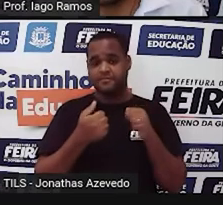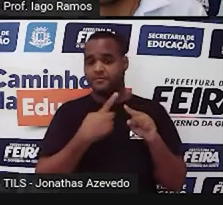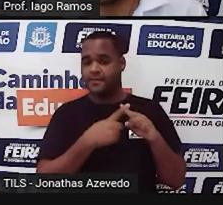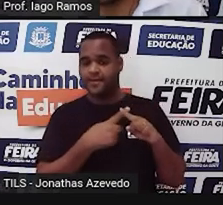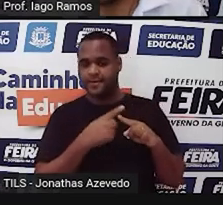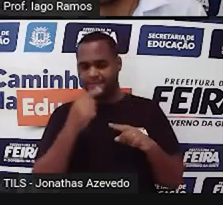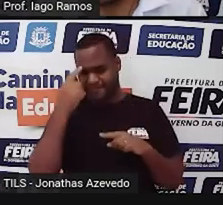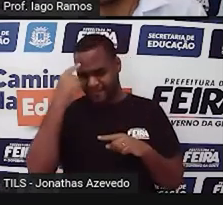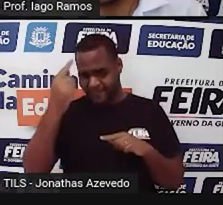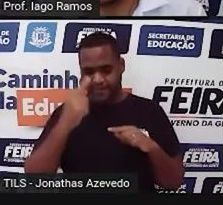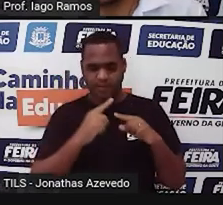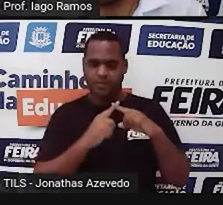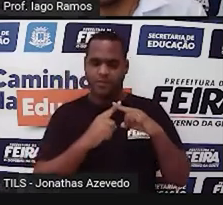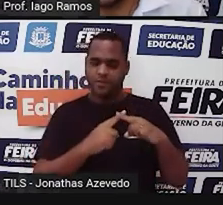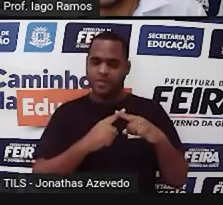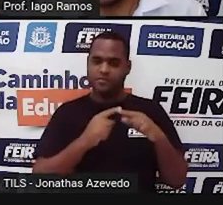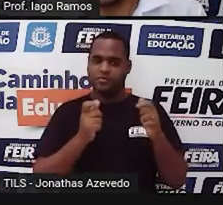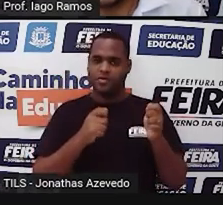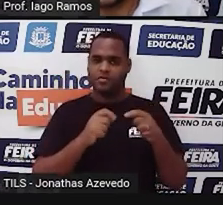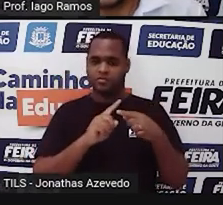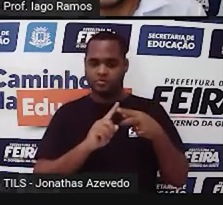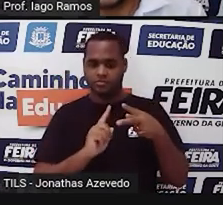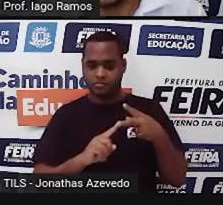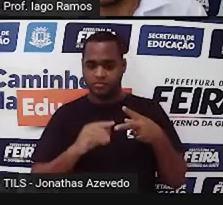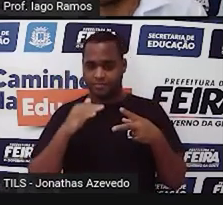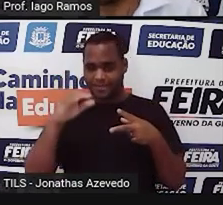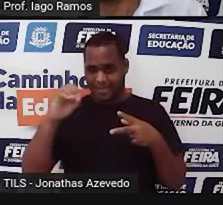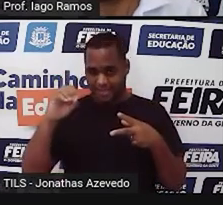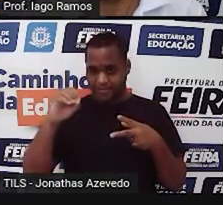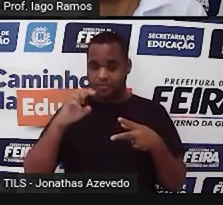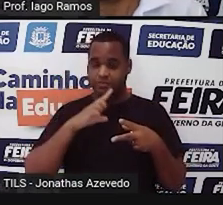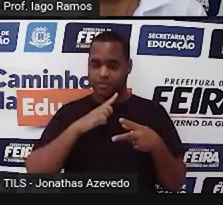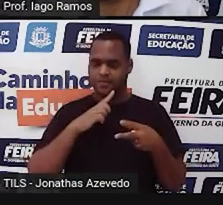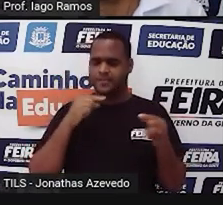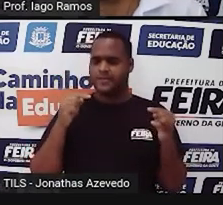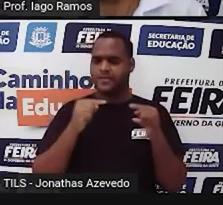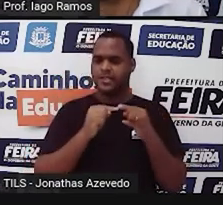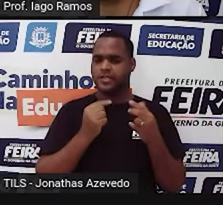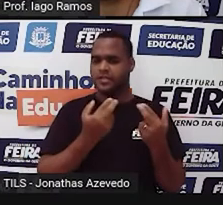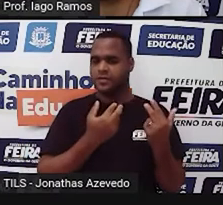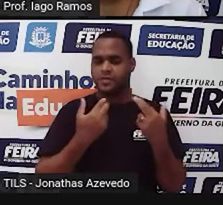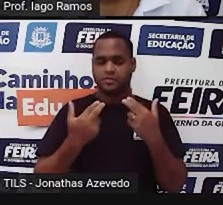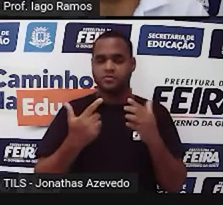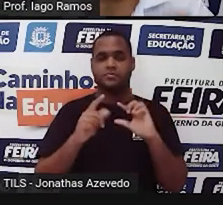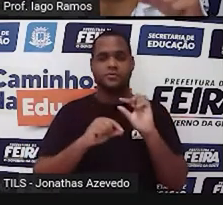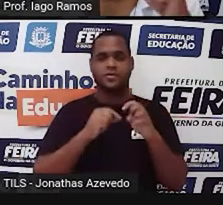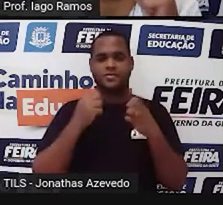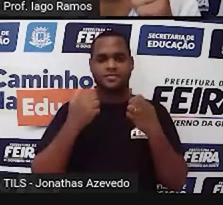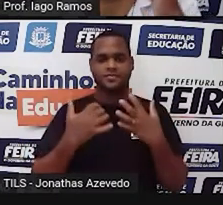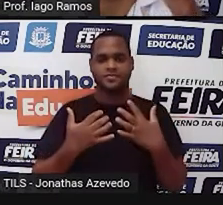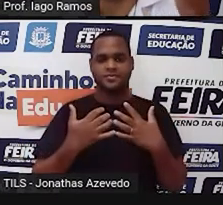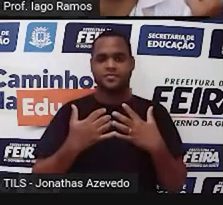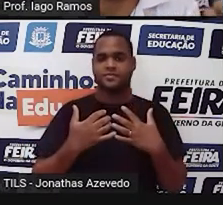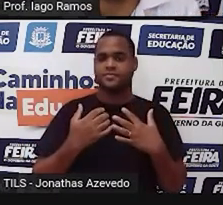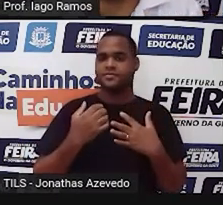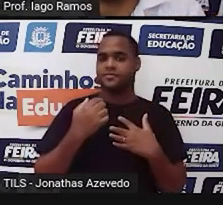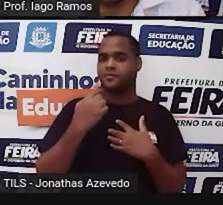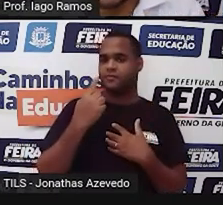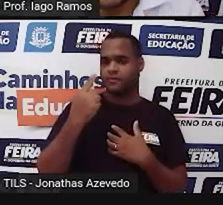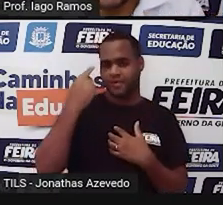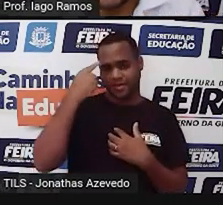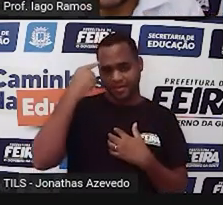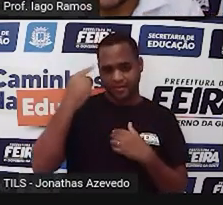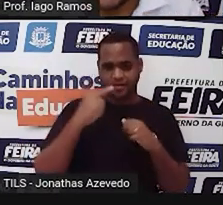Multiplicar duas vezes por 10 é a mesma coisa que multiplicar uma vez por 100.